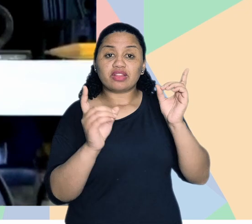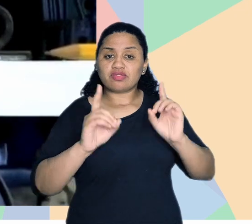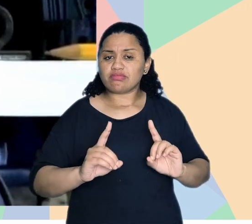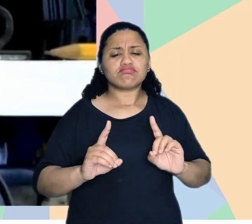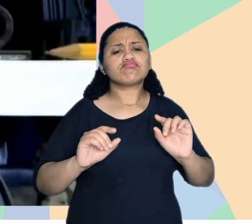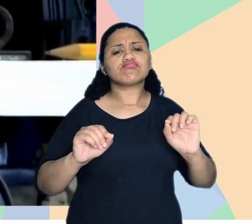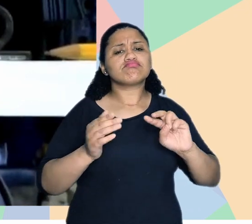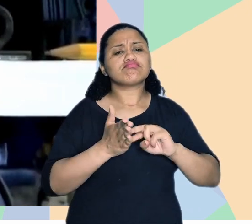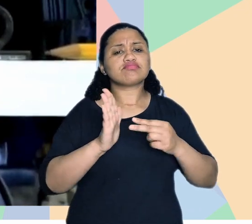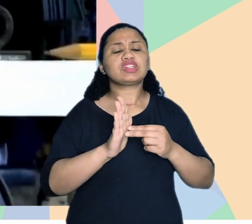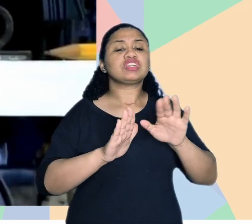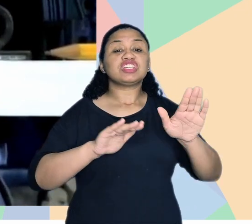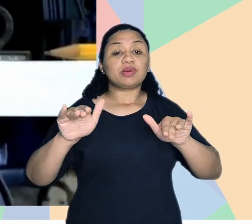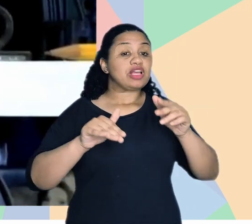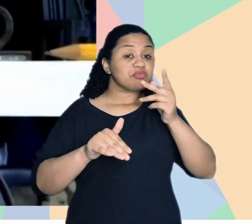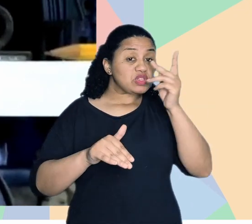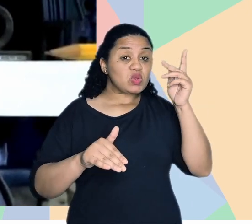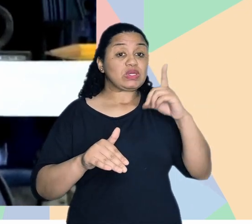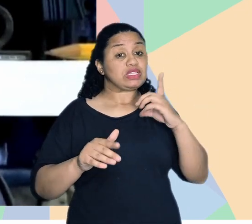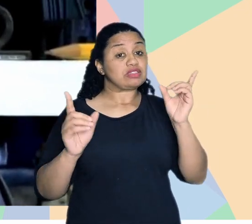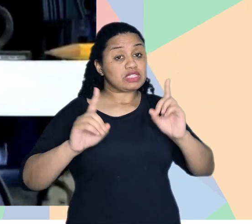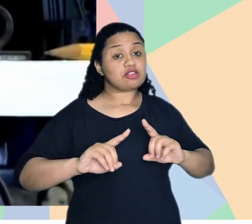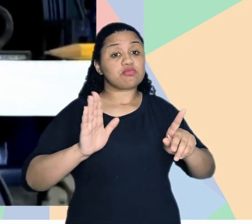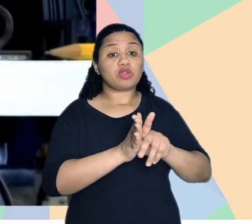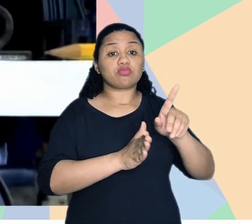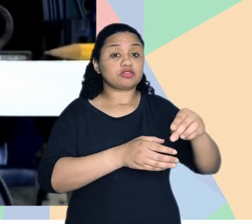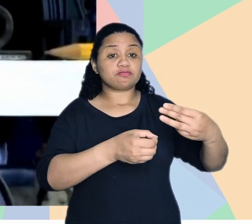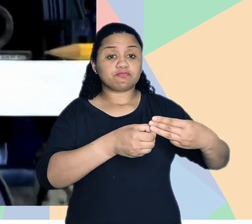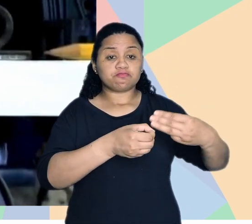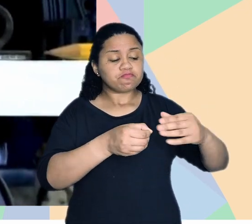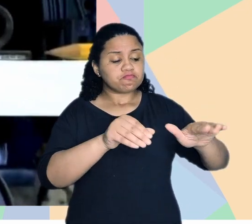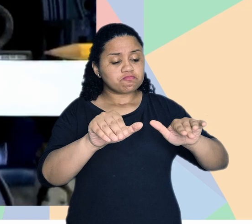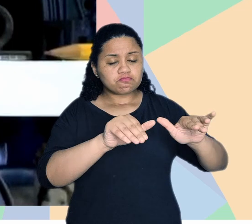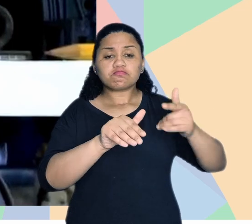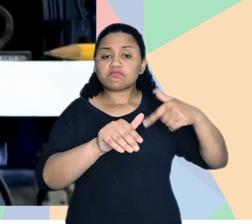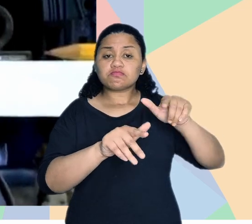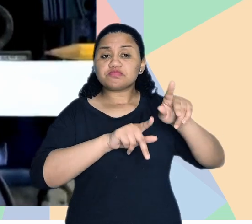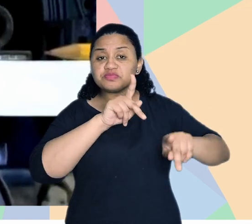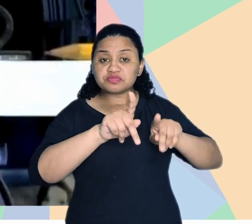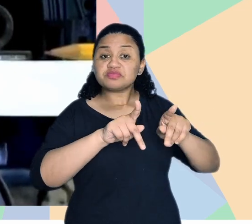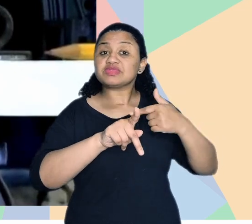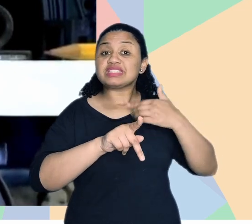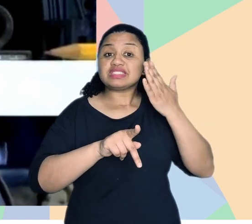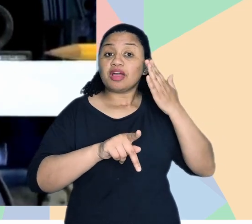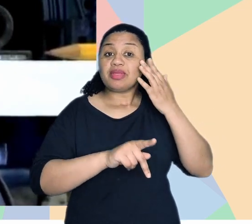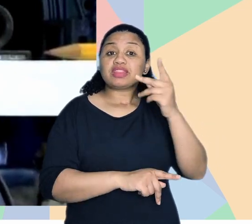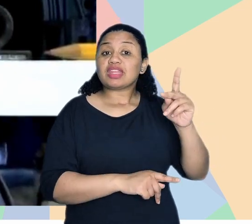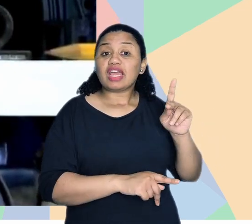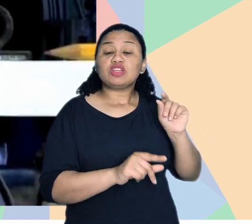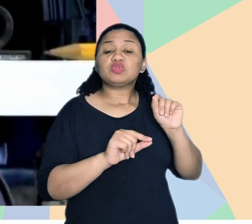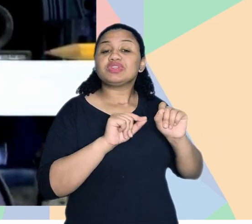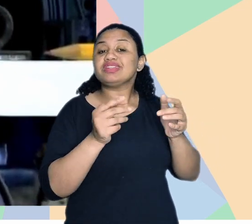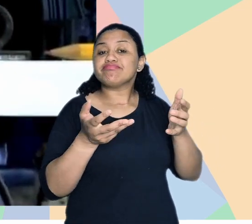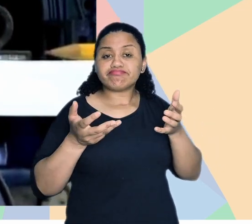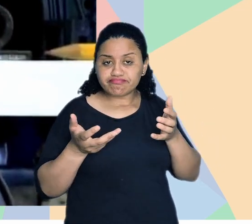direito da pessoa com deficiência. O que é isso, né? Envolver as pessoas com deficiência no seu município, envolver essa população